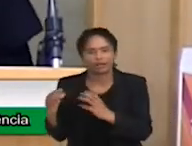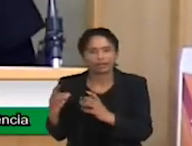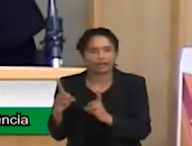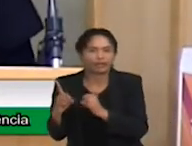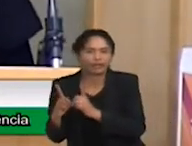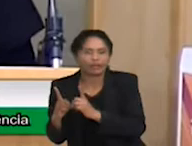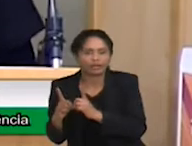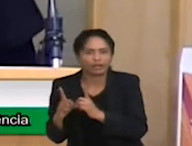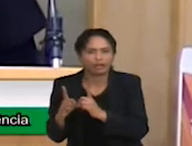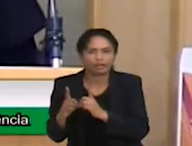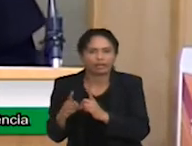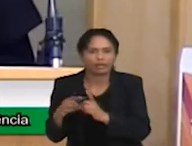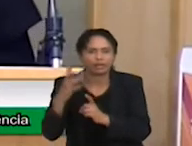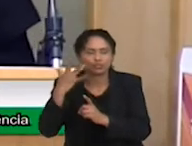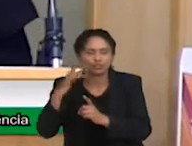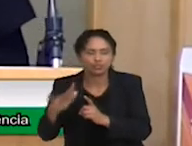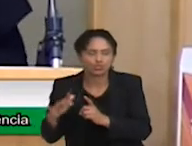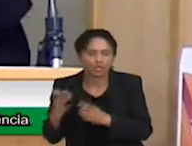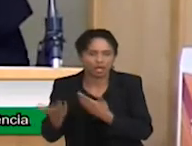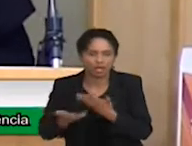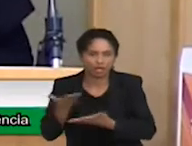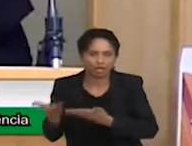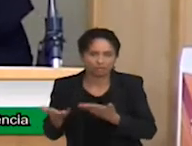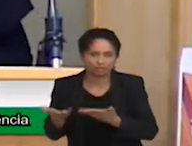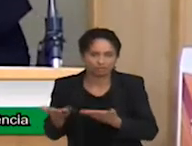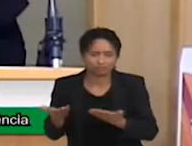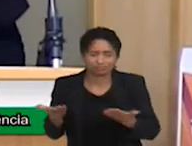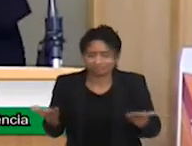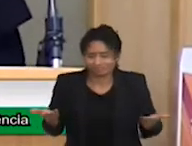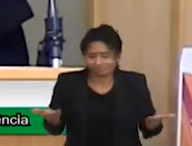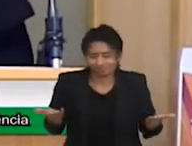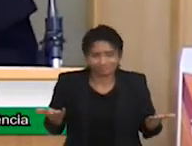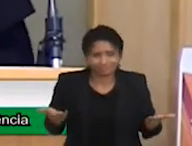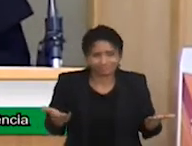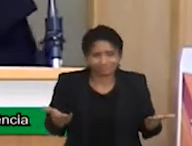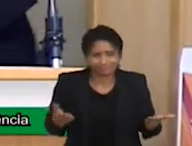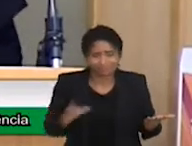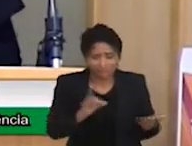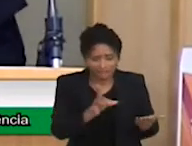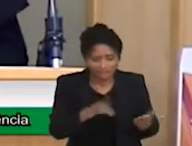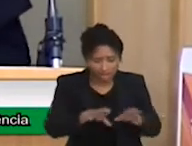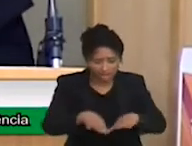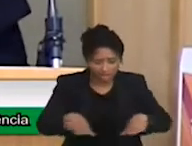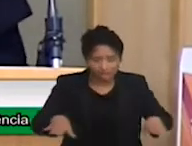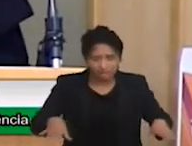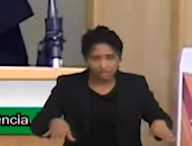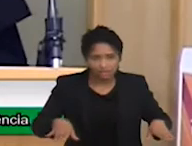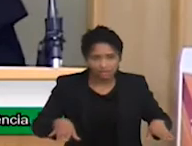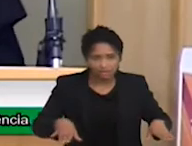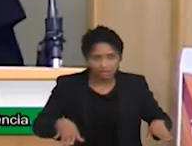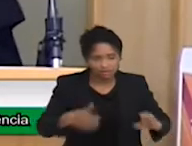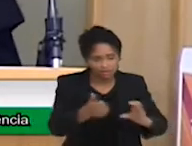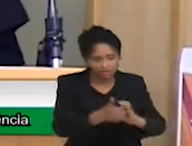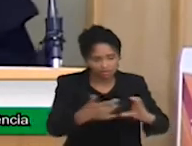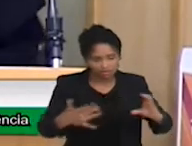essa criança? Porque ela é única e ela merece ser reabilitada por gente que saiba o que fazer com ela.